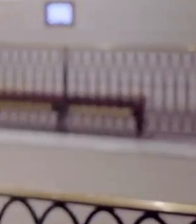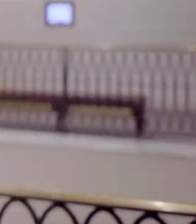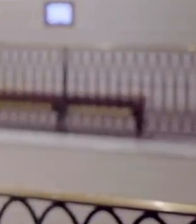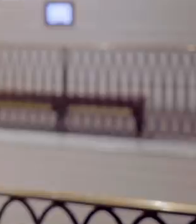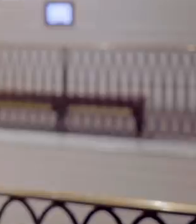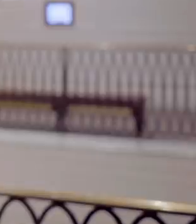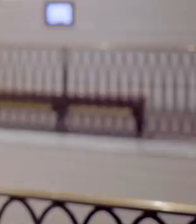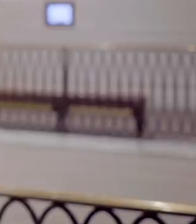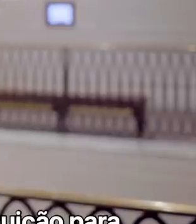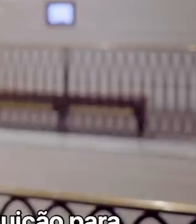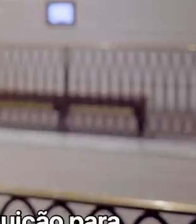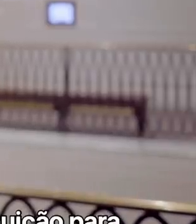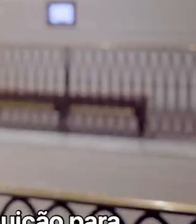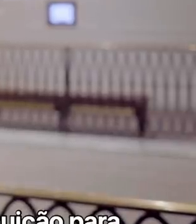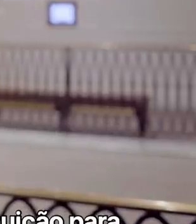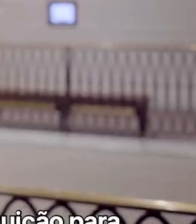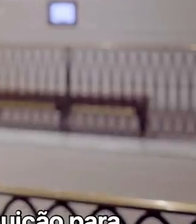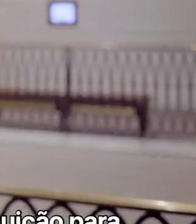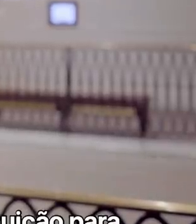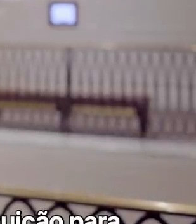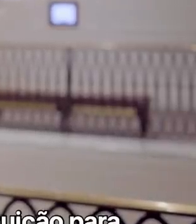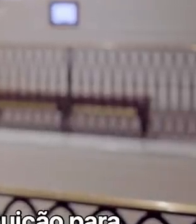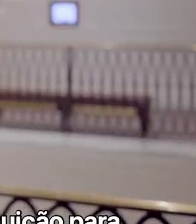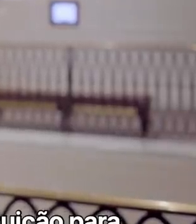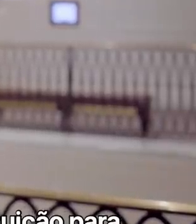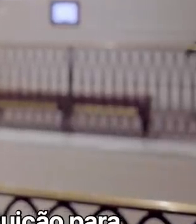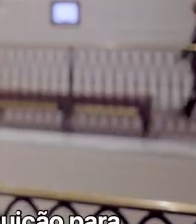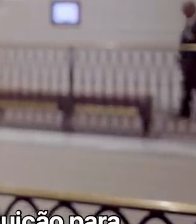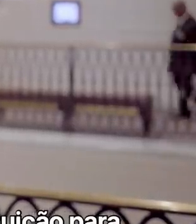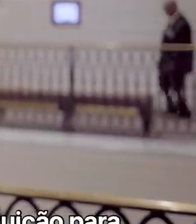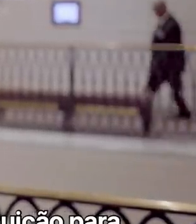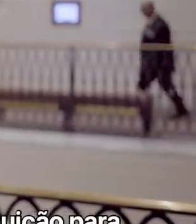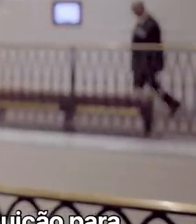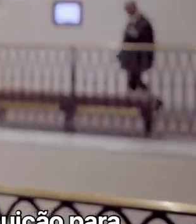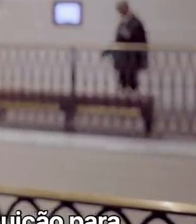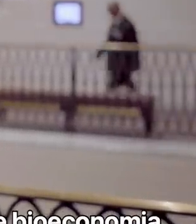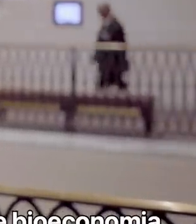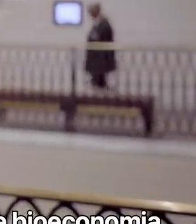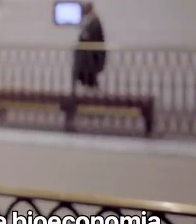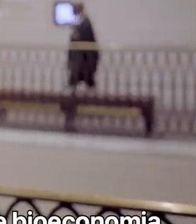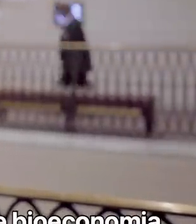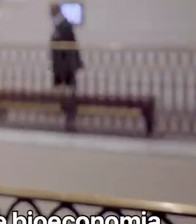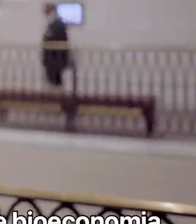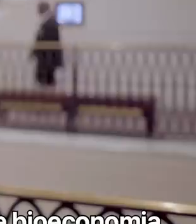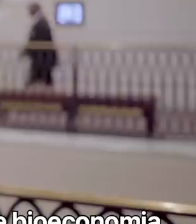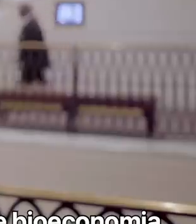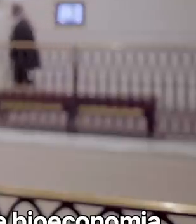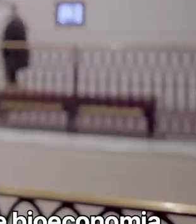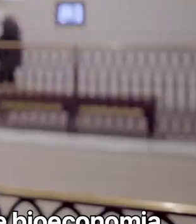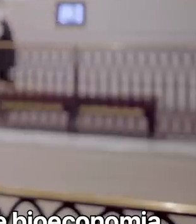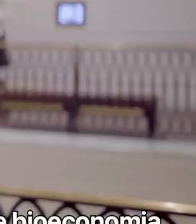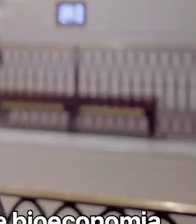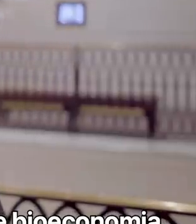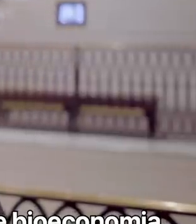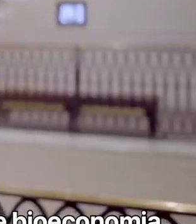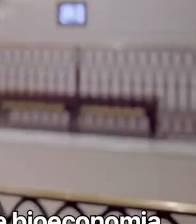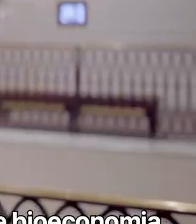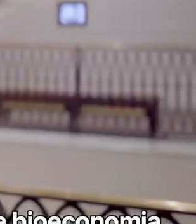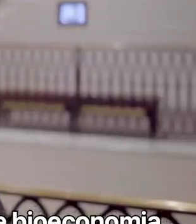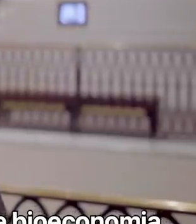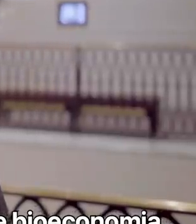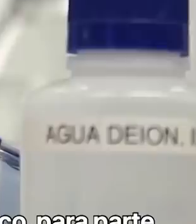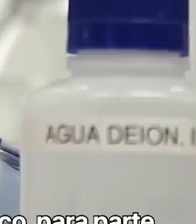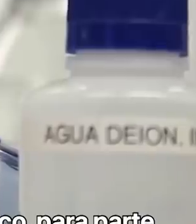mas também do setor privado, empresas e corporações, dando a sua contribuição para que nós desenvolvamos no Brasil a agenda de